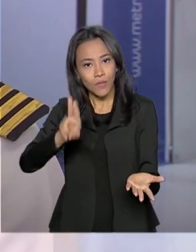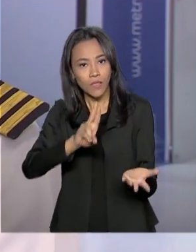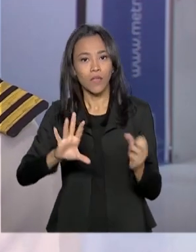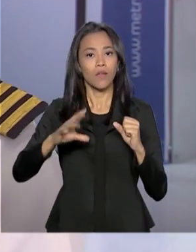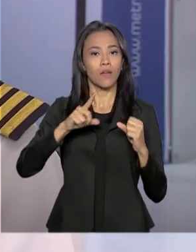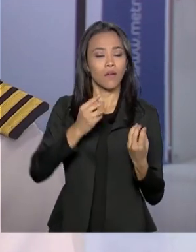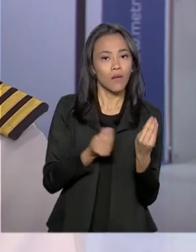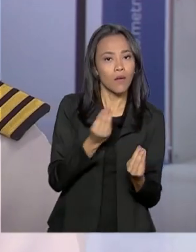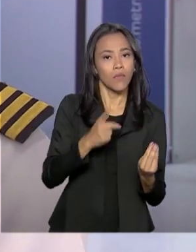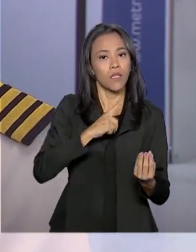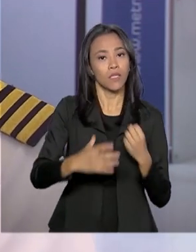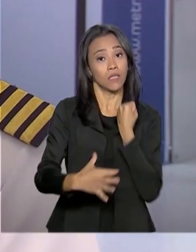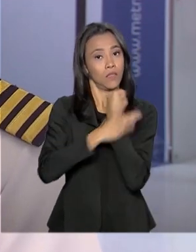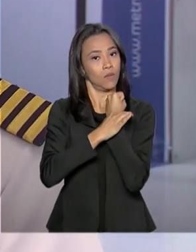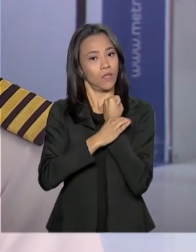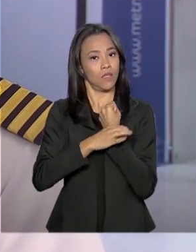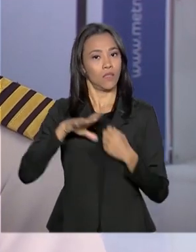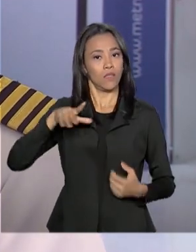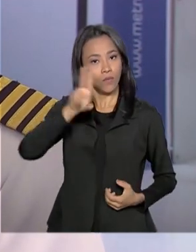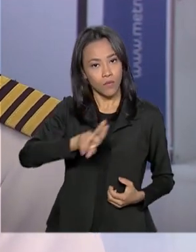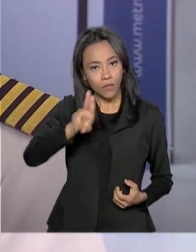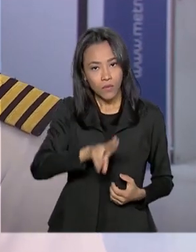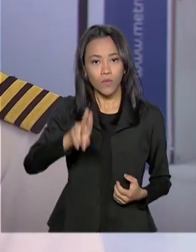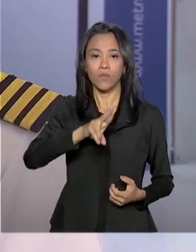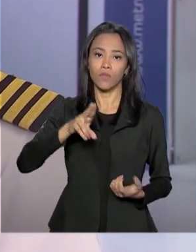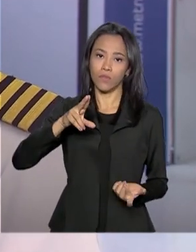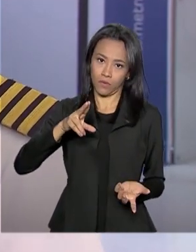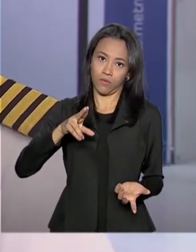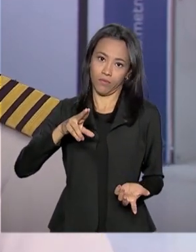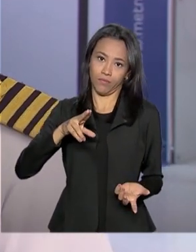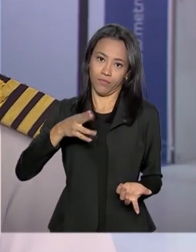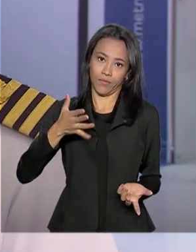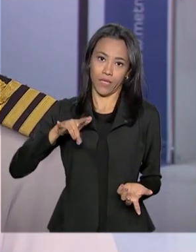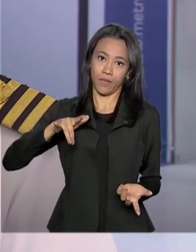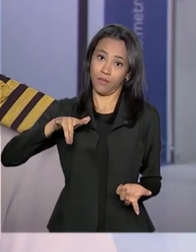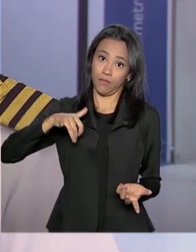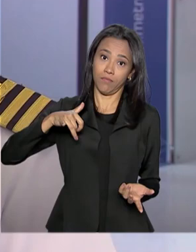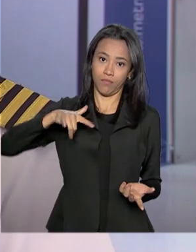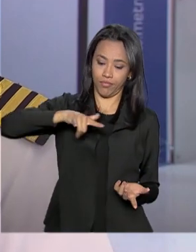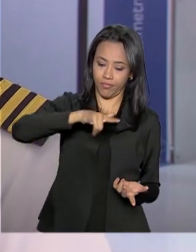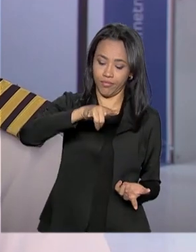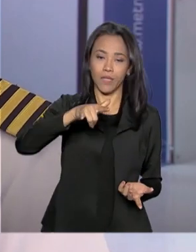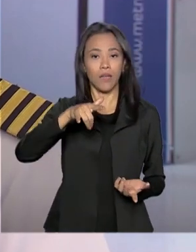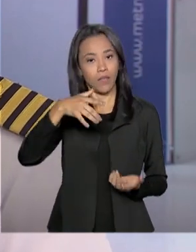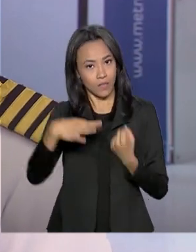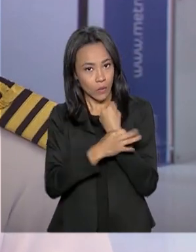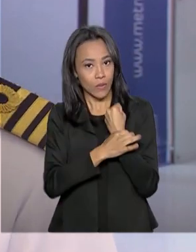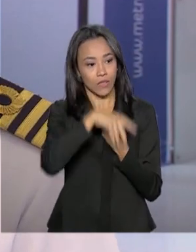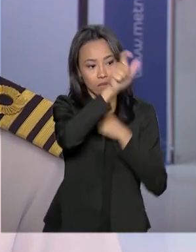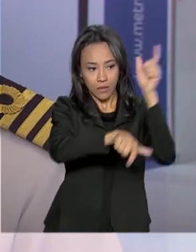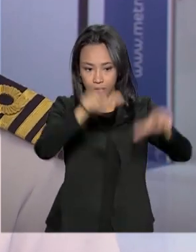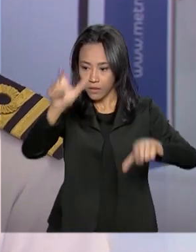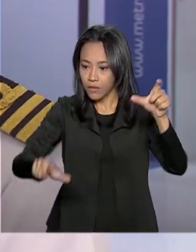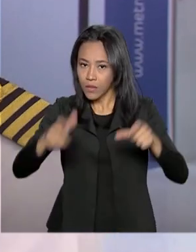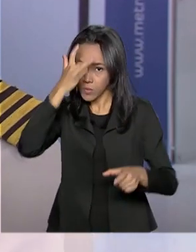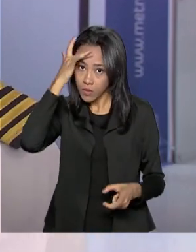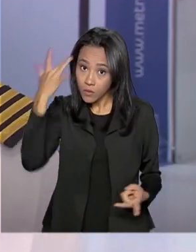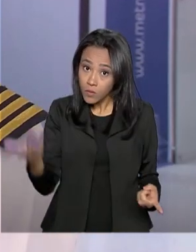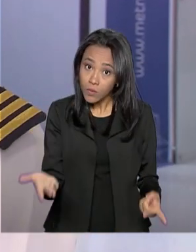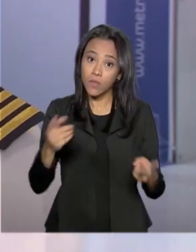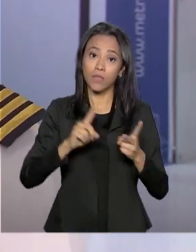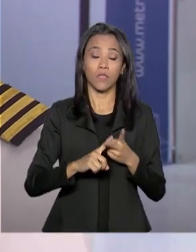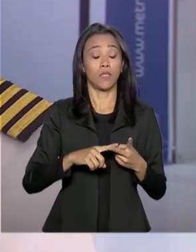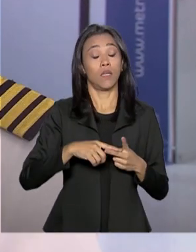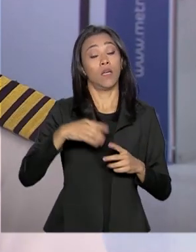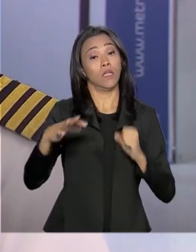garantia que as coisas vão acontecer prevalecendo a segurança da pessoa, do indivíduo, a segurança contra questões